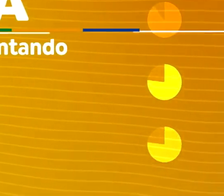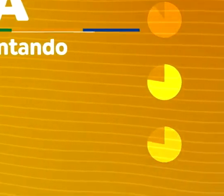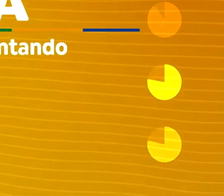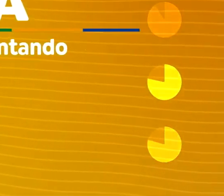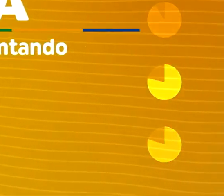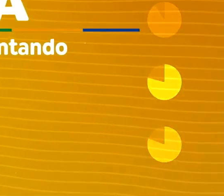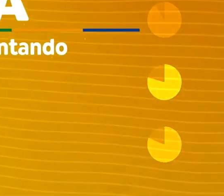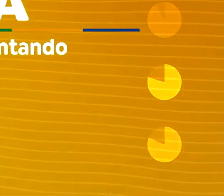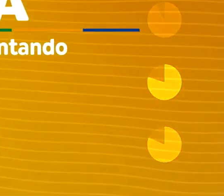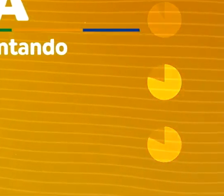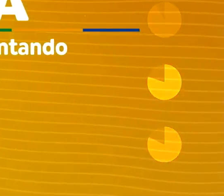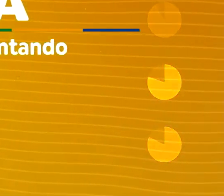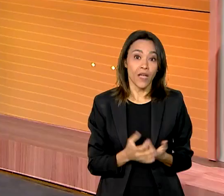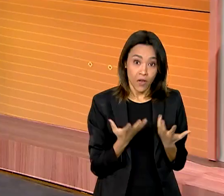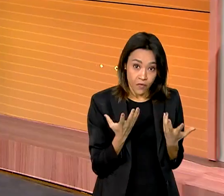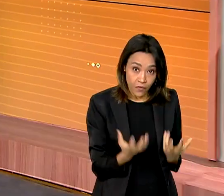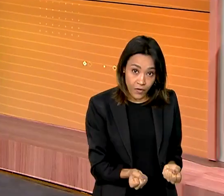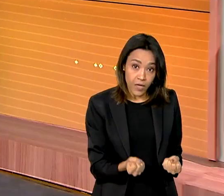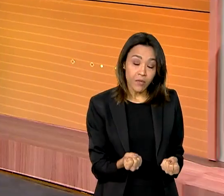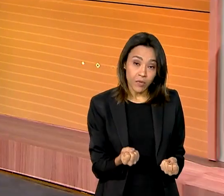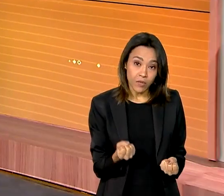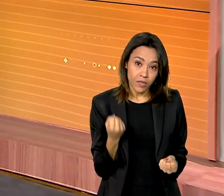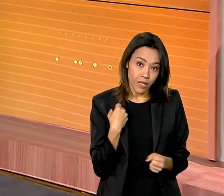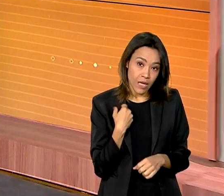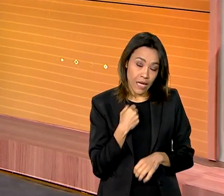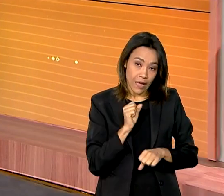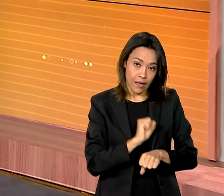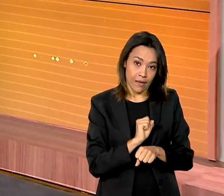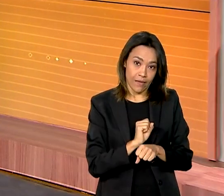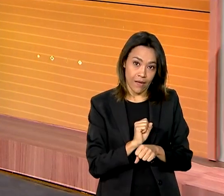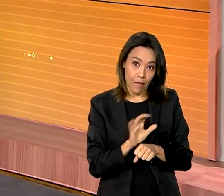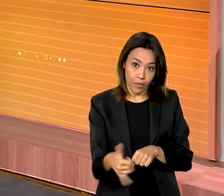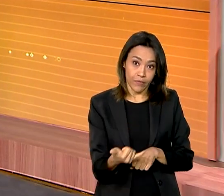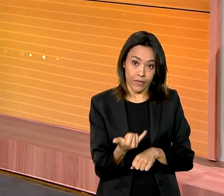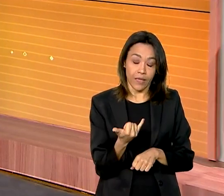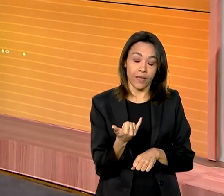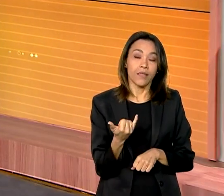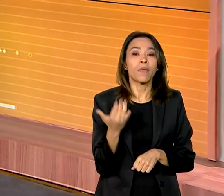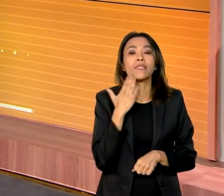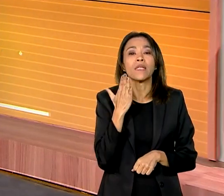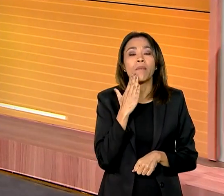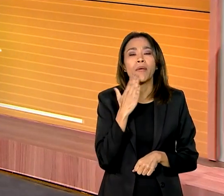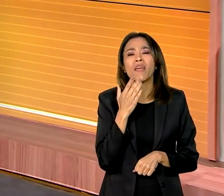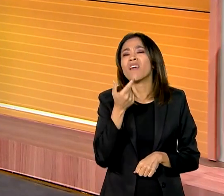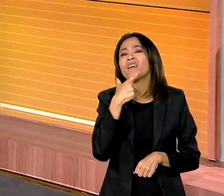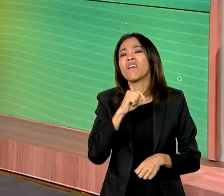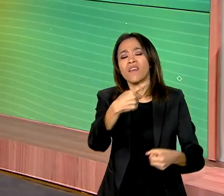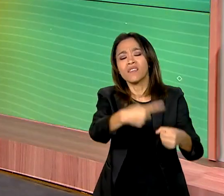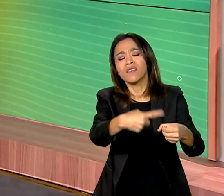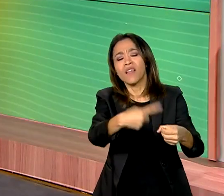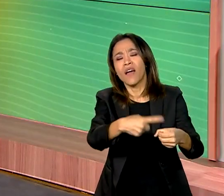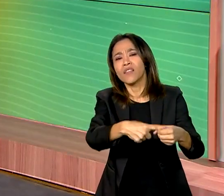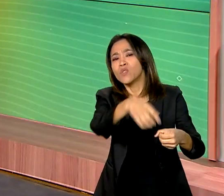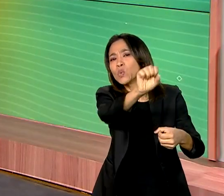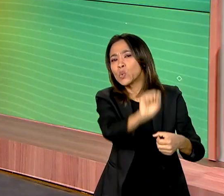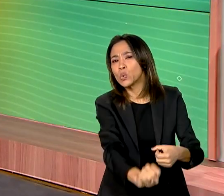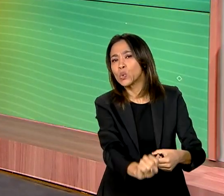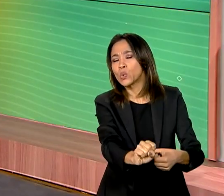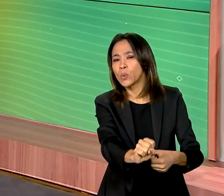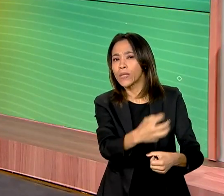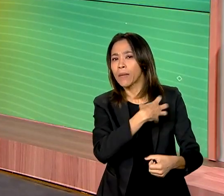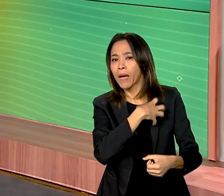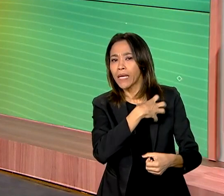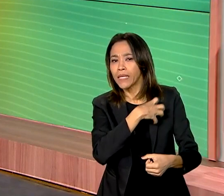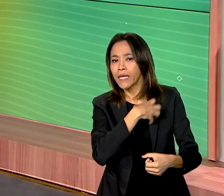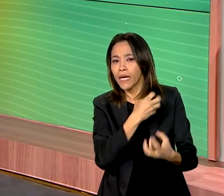Vamos aproveitar que o presidente Lula vai a Teixeira de Freitas para saber um pouco a respeito dessa cidade que fica no sul da Bahia. Os dados